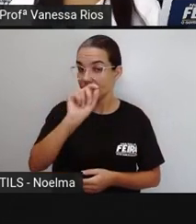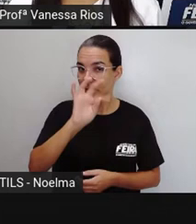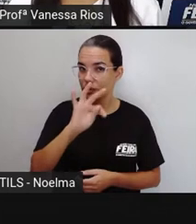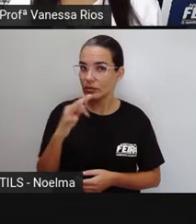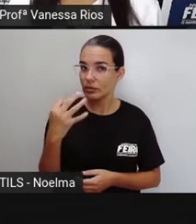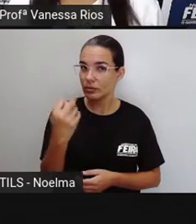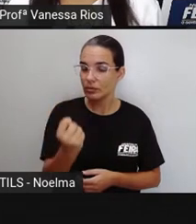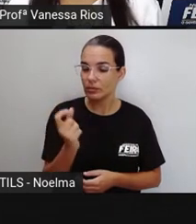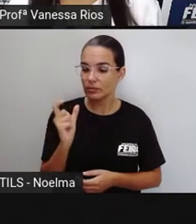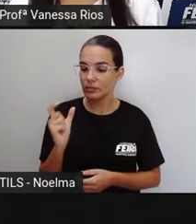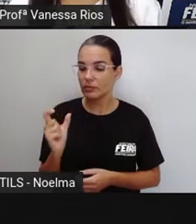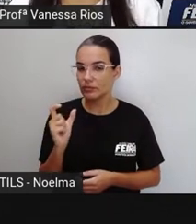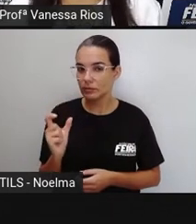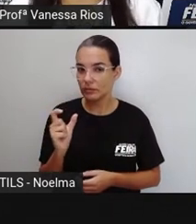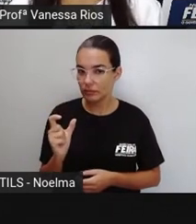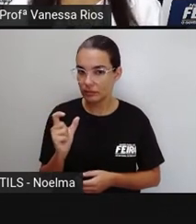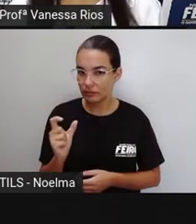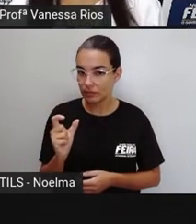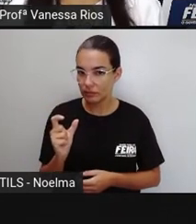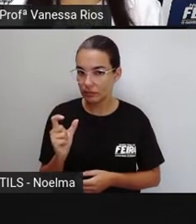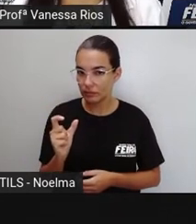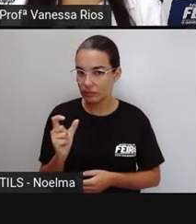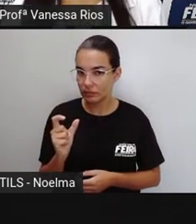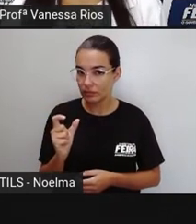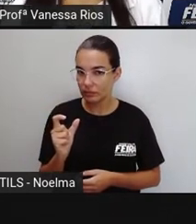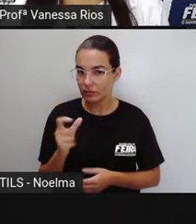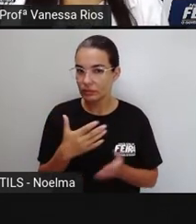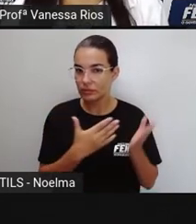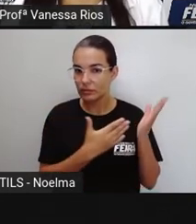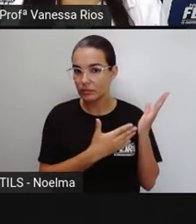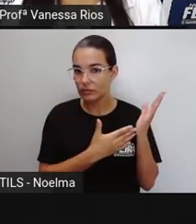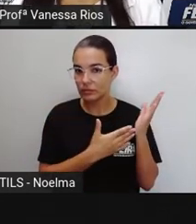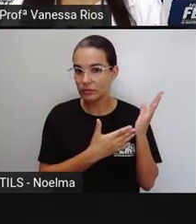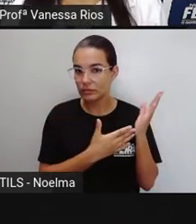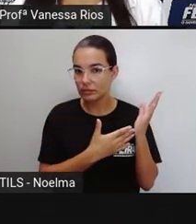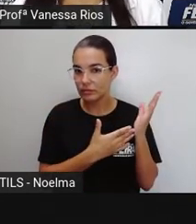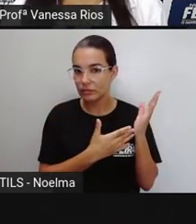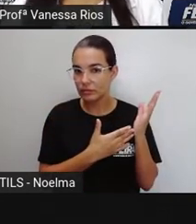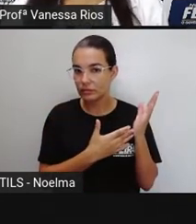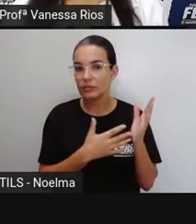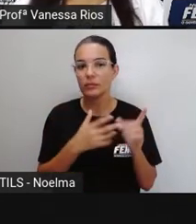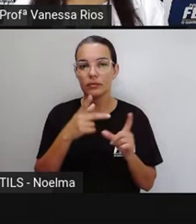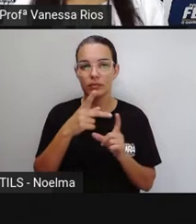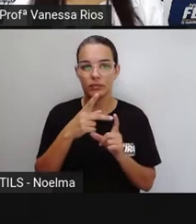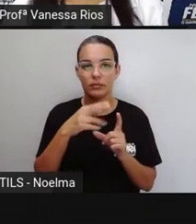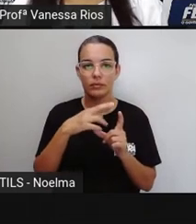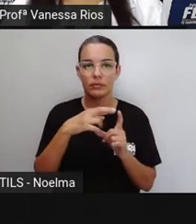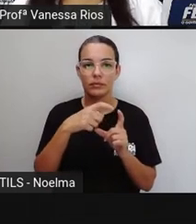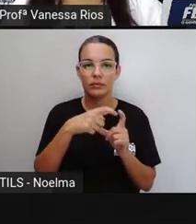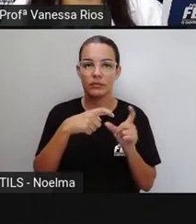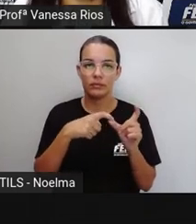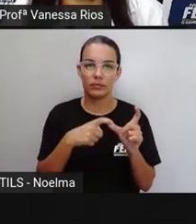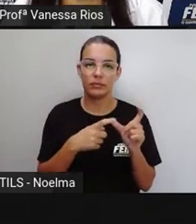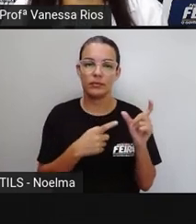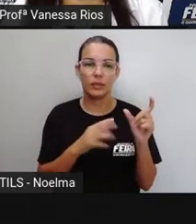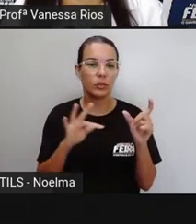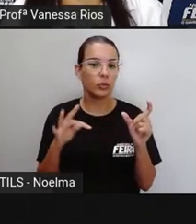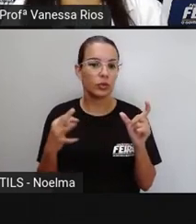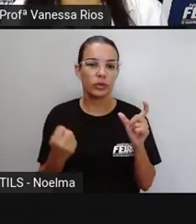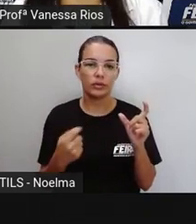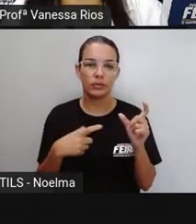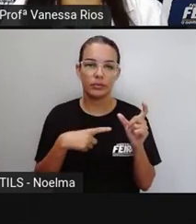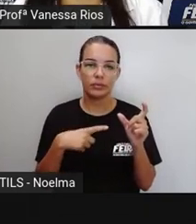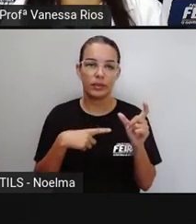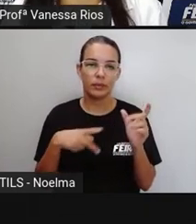todas as palavras da lista, elas são proparoxítonas, porque